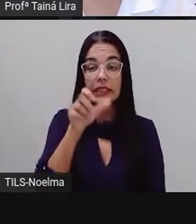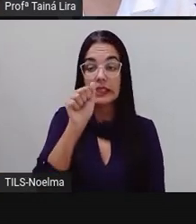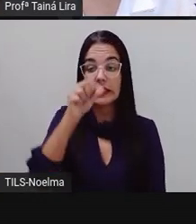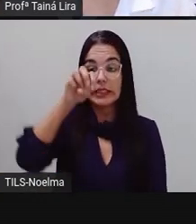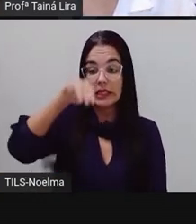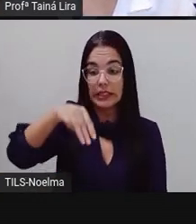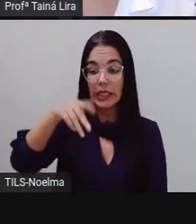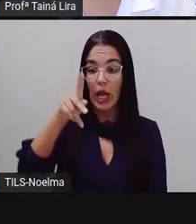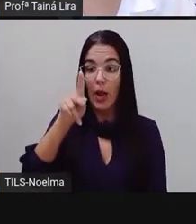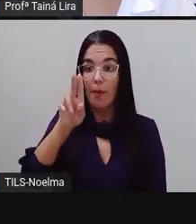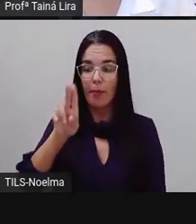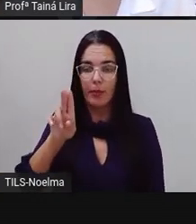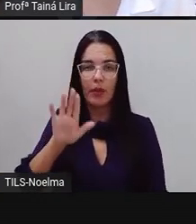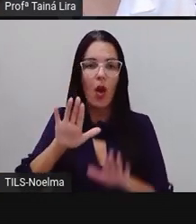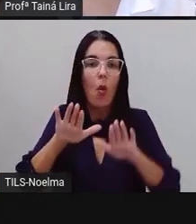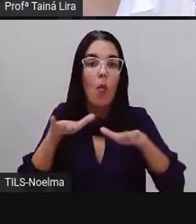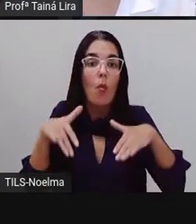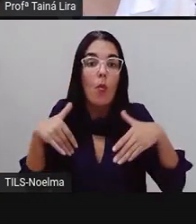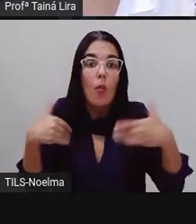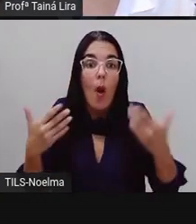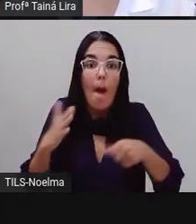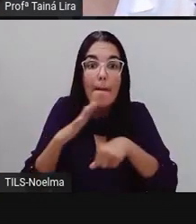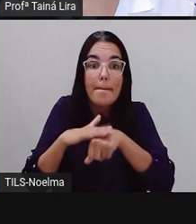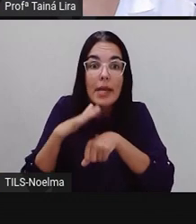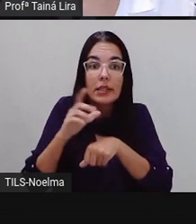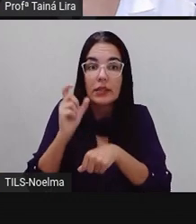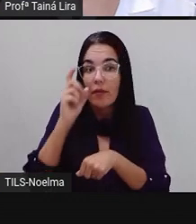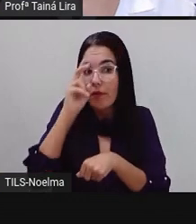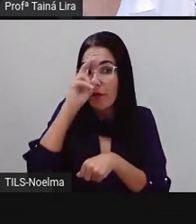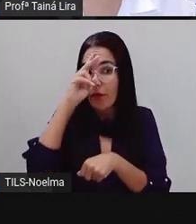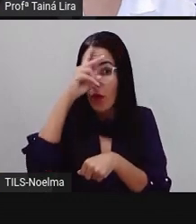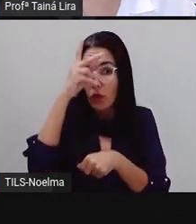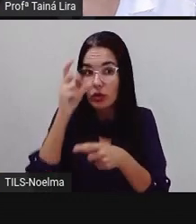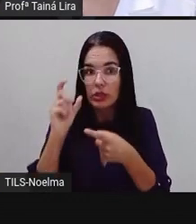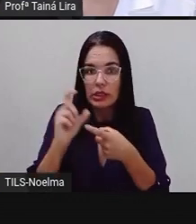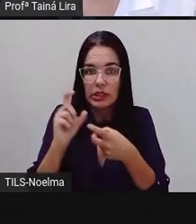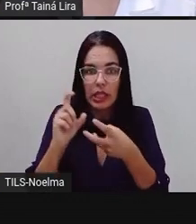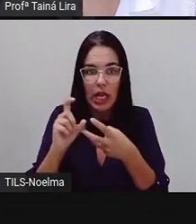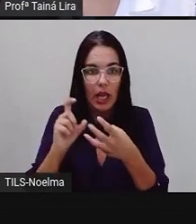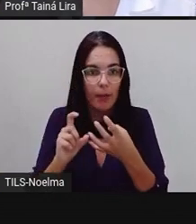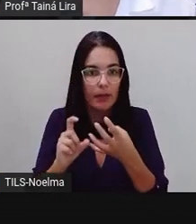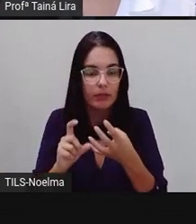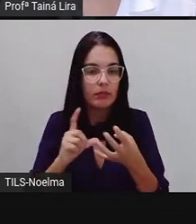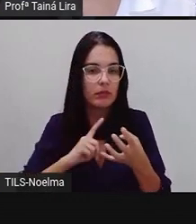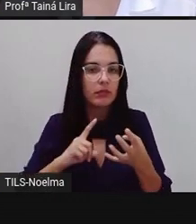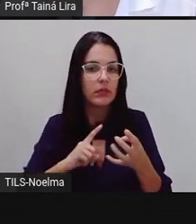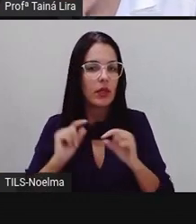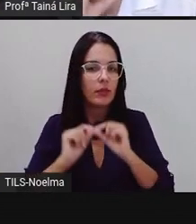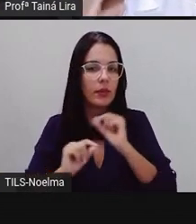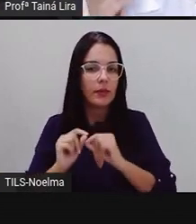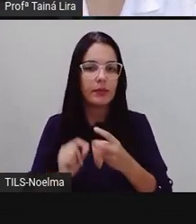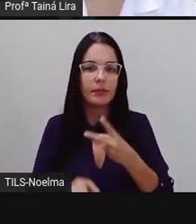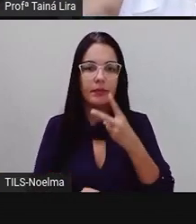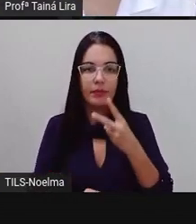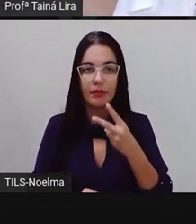Então, vamos descobrir qual é a sílaba mais forte. Então, nós temos duas sílabas aí, ó.